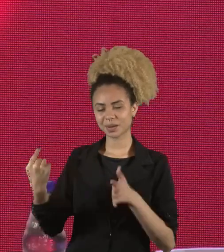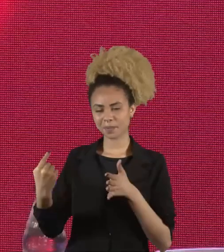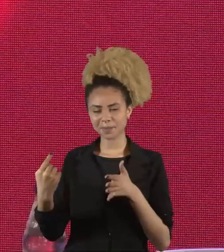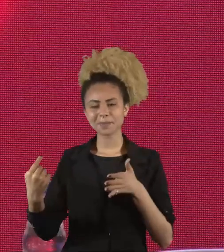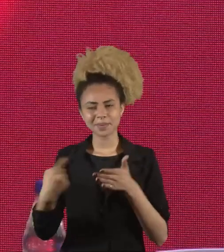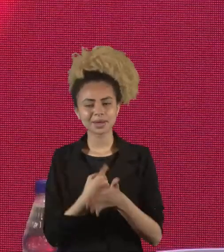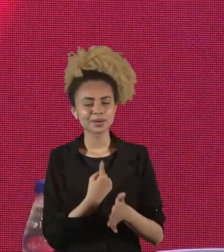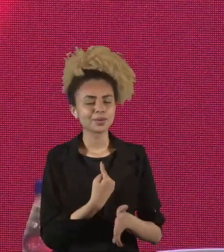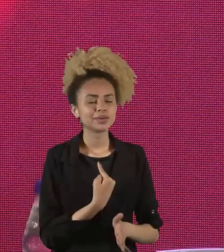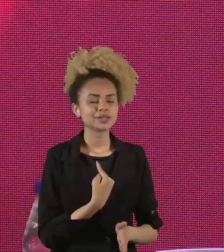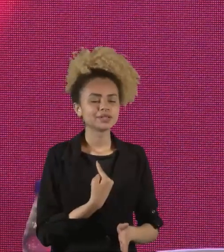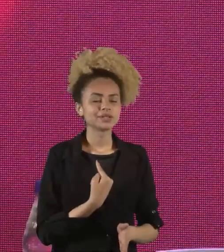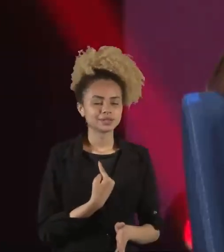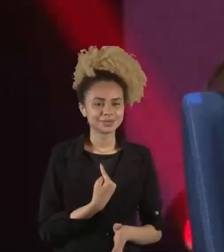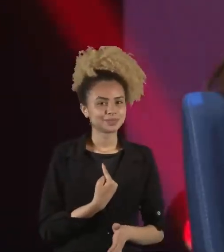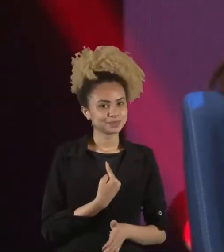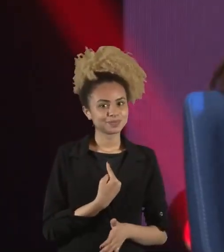pergunta